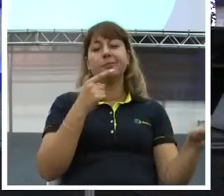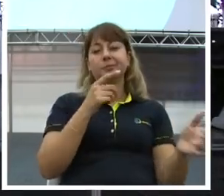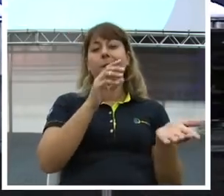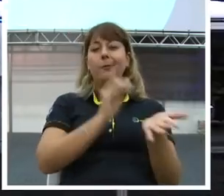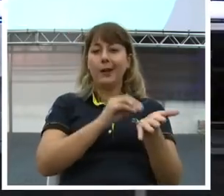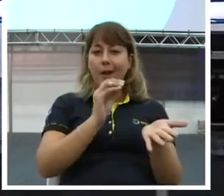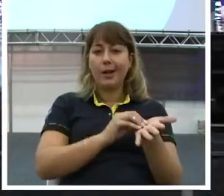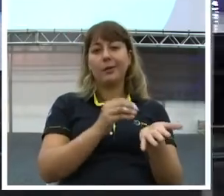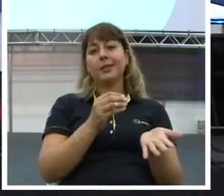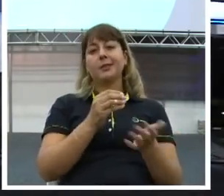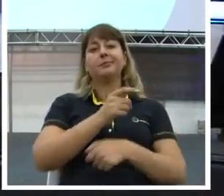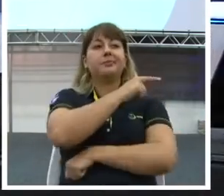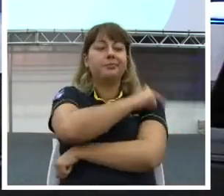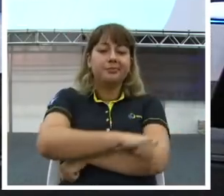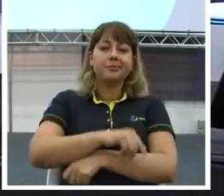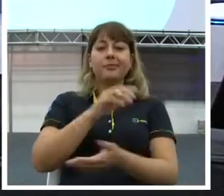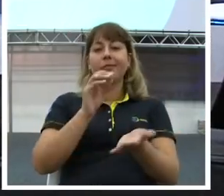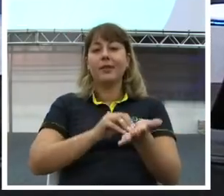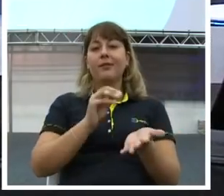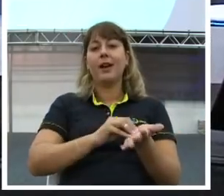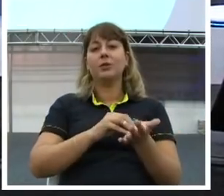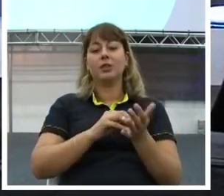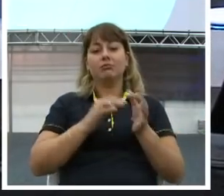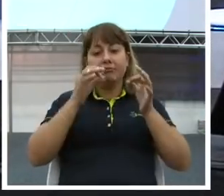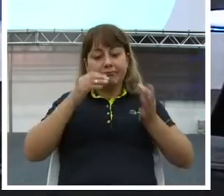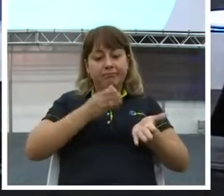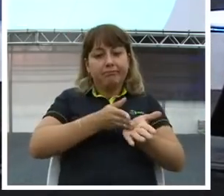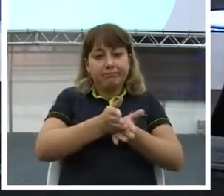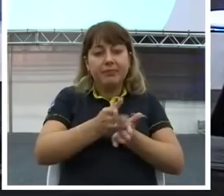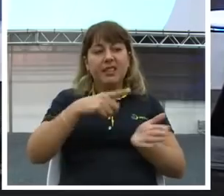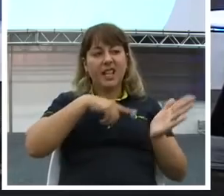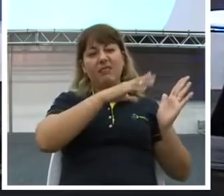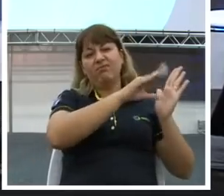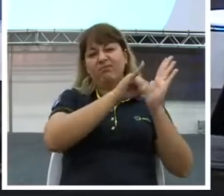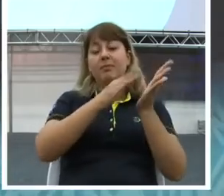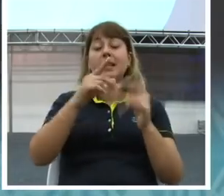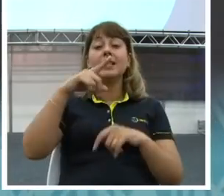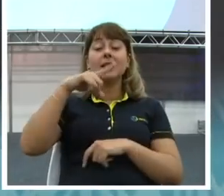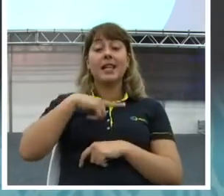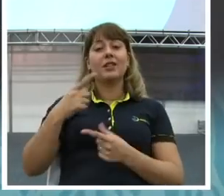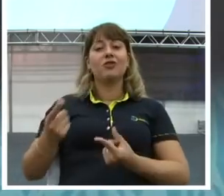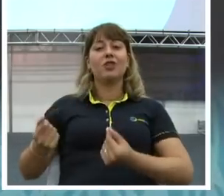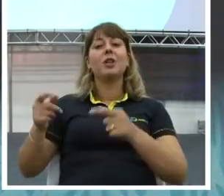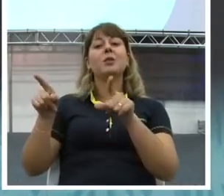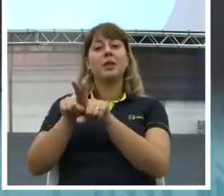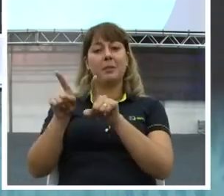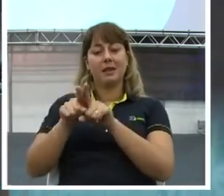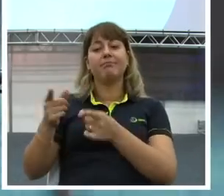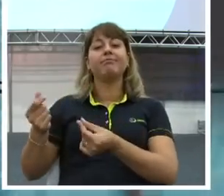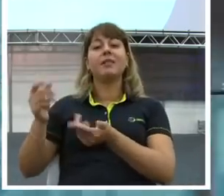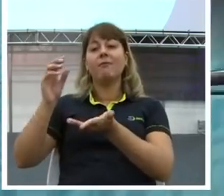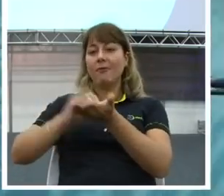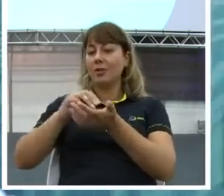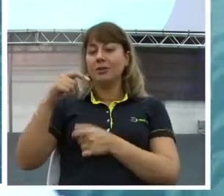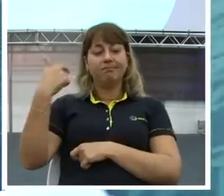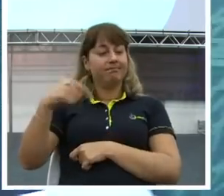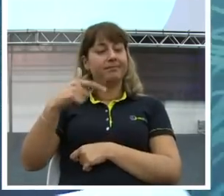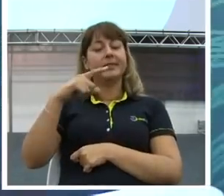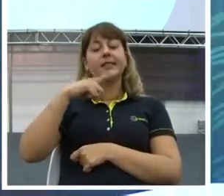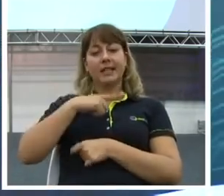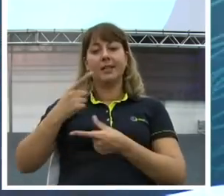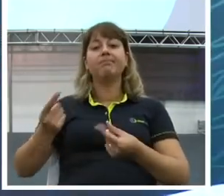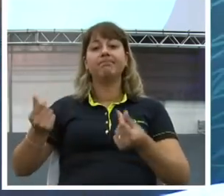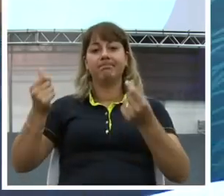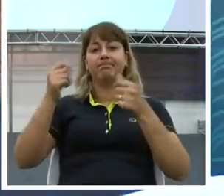Pode ter tudo. Mais dinheiro, a gente tem muito. Nós somos um dos países mais ricos do